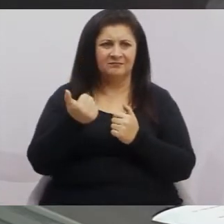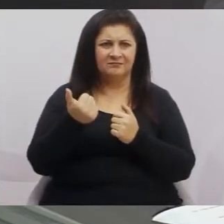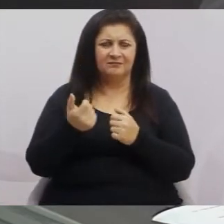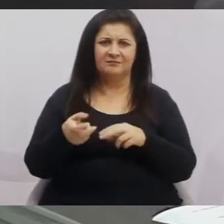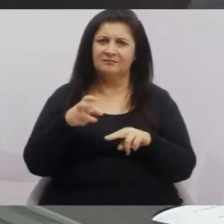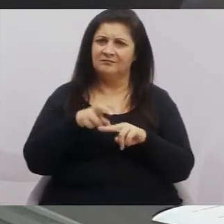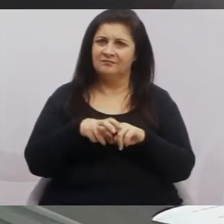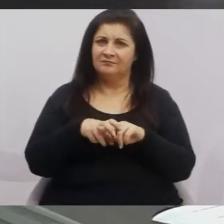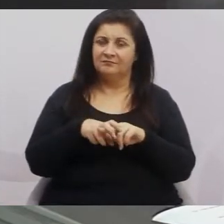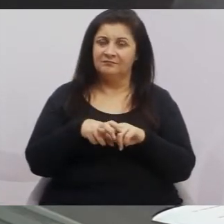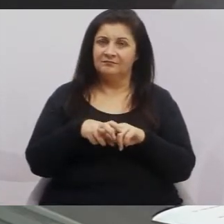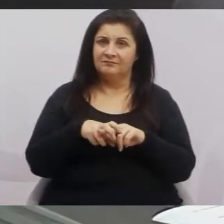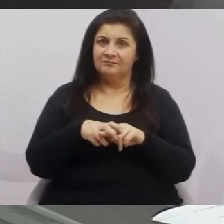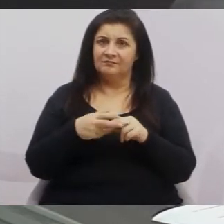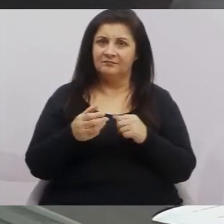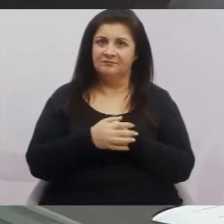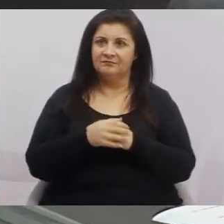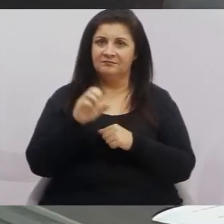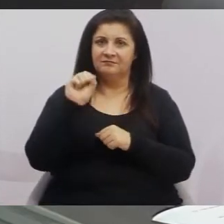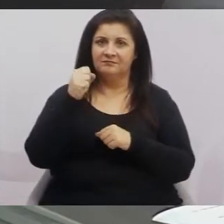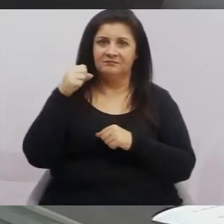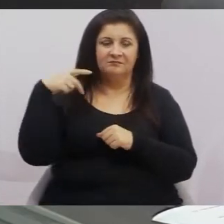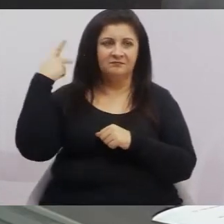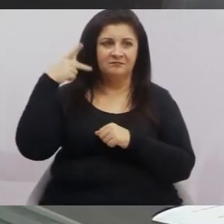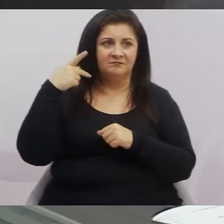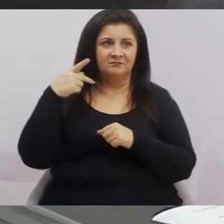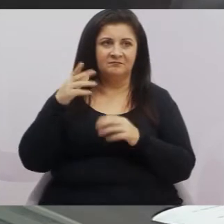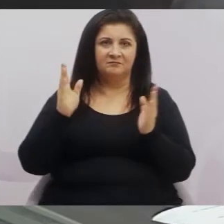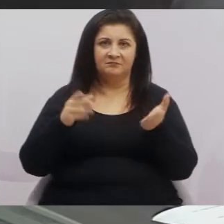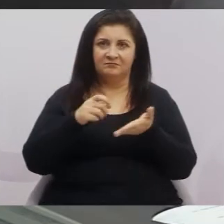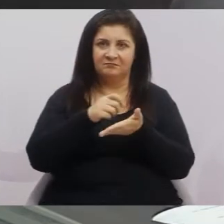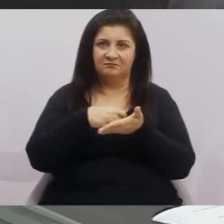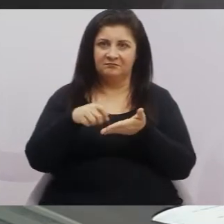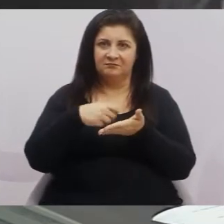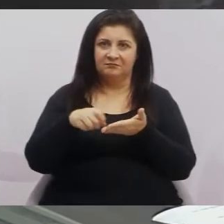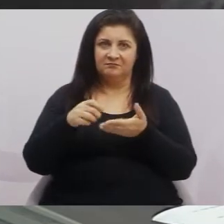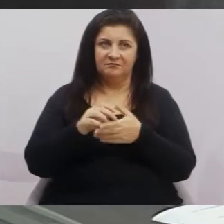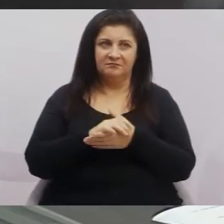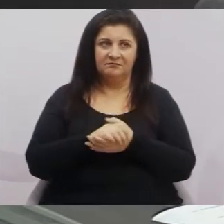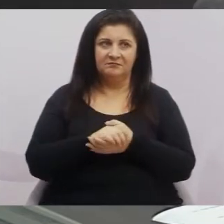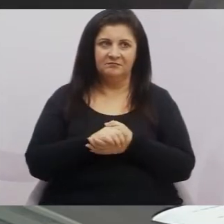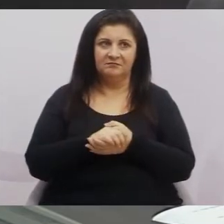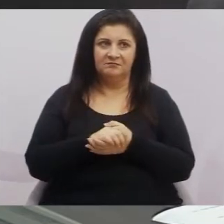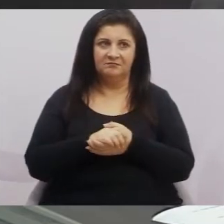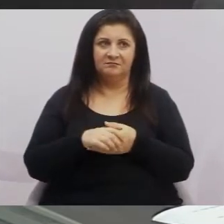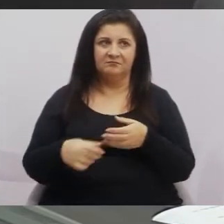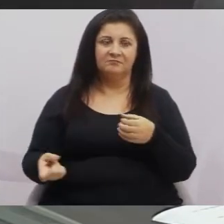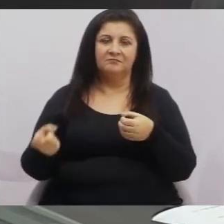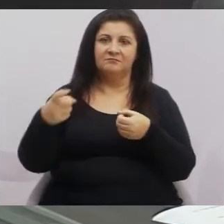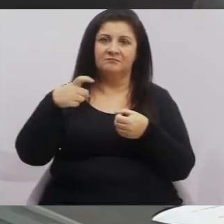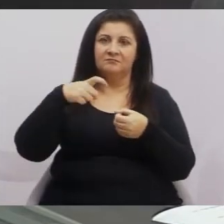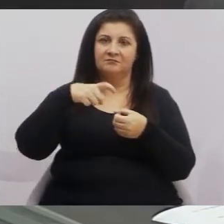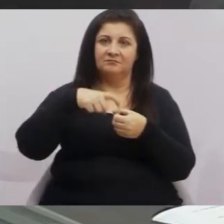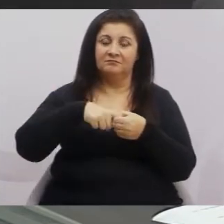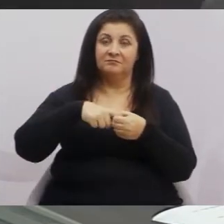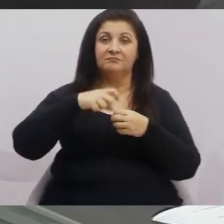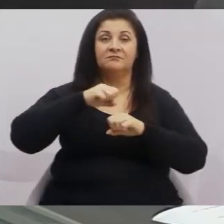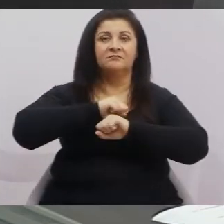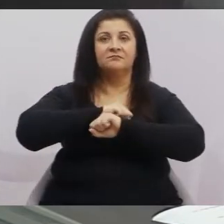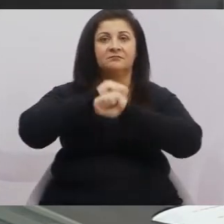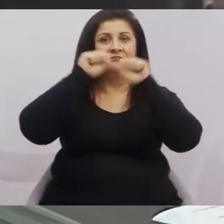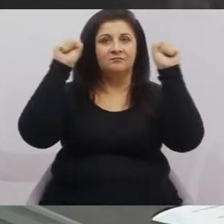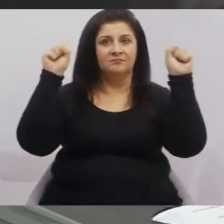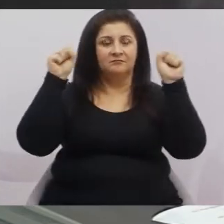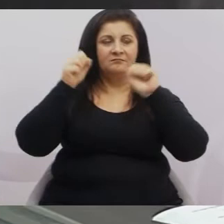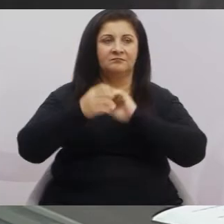sentamos aqui, alguns oito vereadores assinaram uma emenda, e eu estou incluso para que a gente volte essa sessão para as nove horas da manhã.